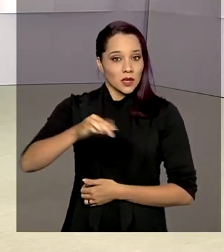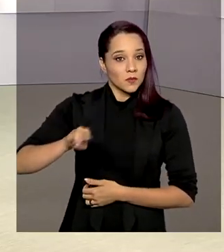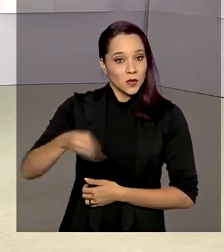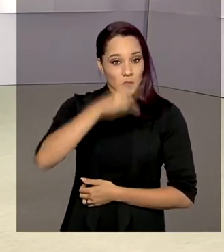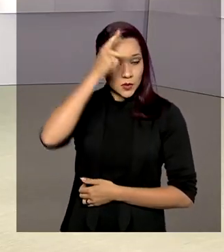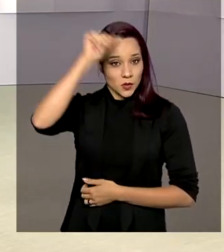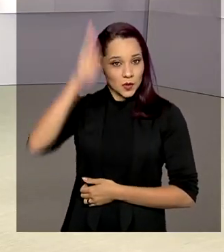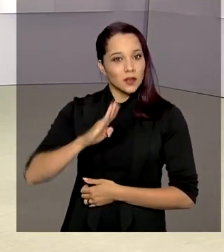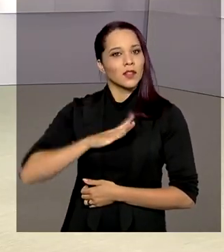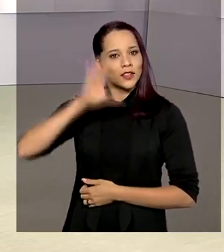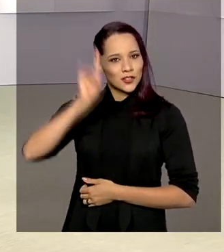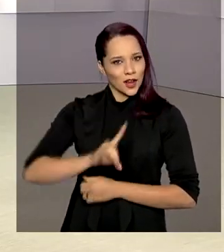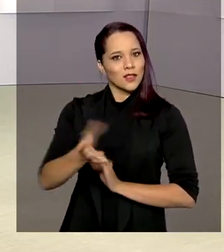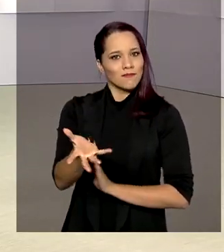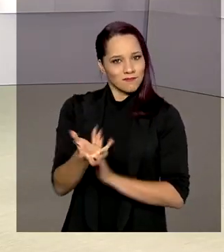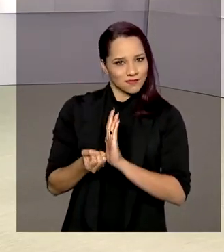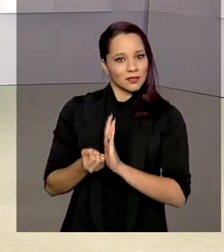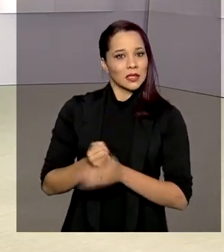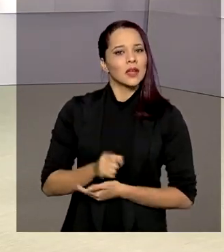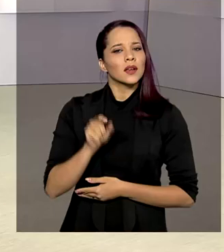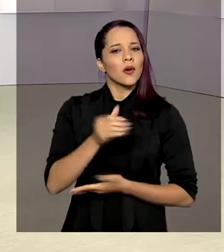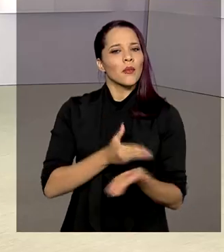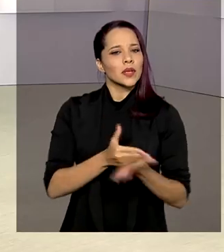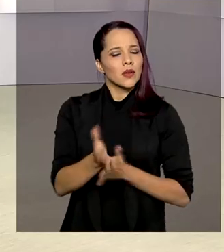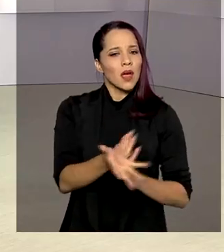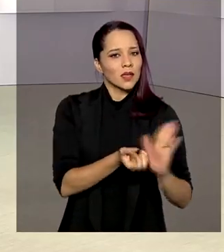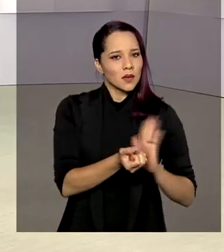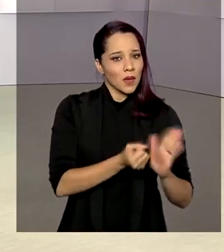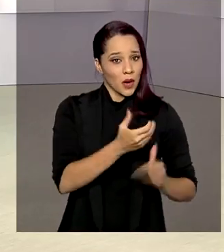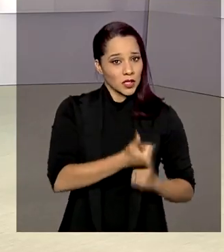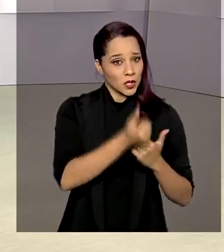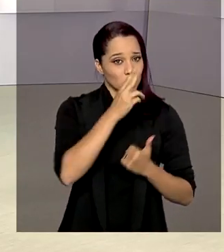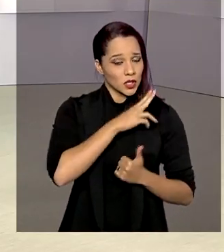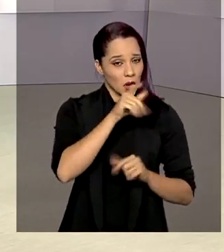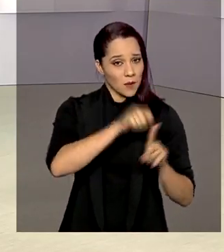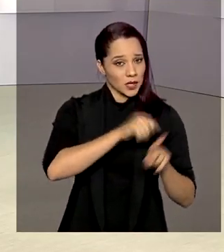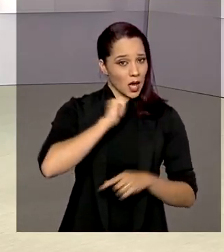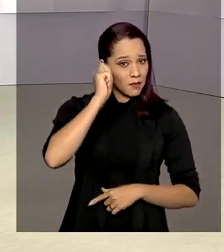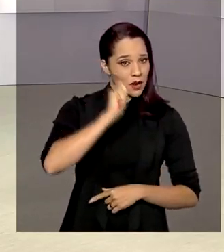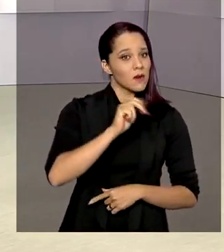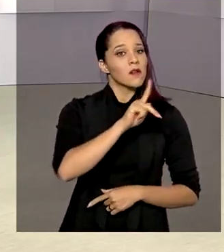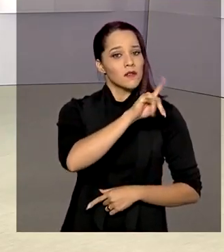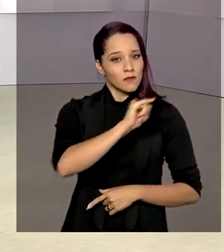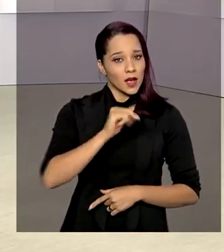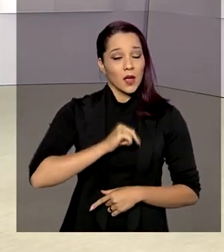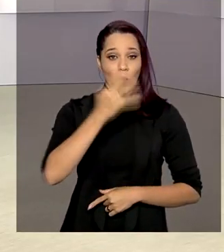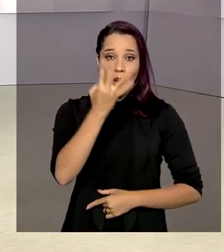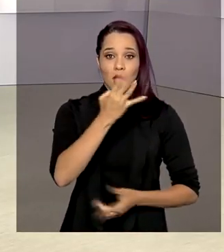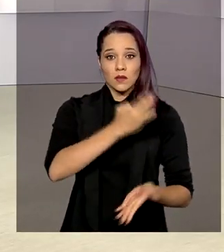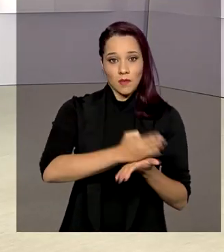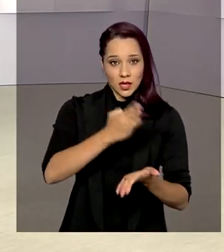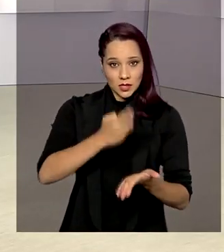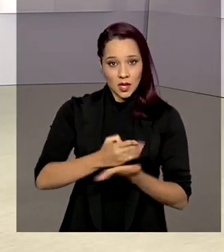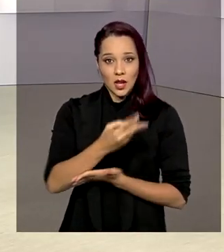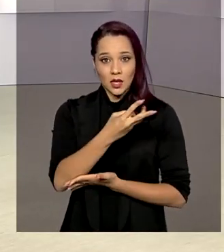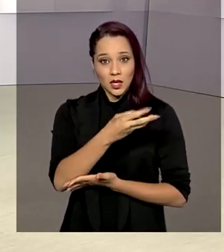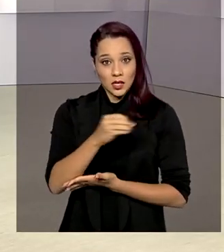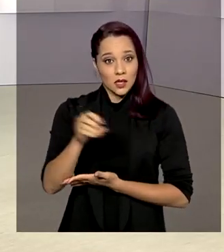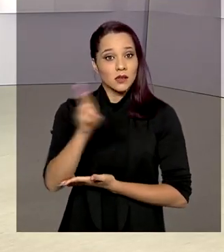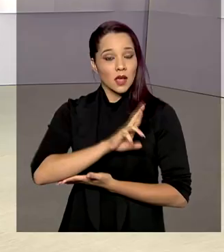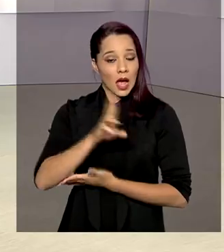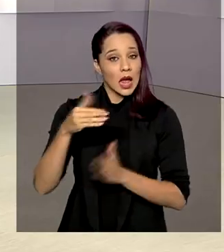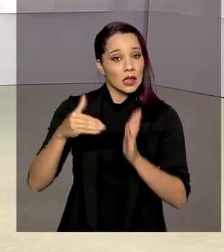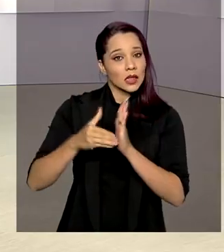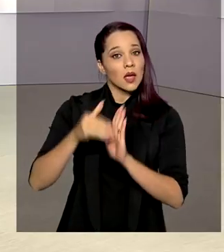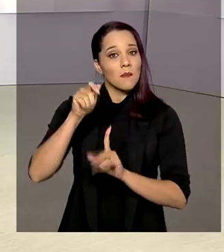brasileiros têm direito ao benefício. Quem começou a receber o auxílio emergencial em abril vai receber quatro parcelas de R$ 300